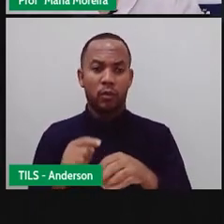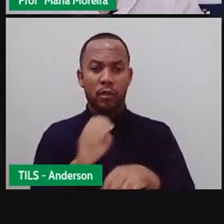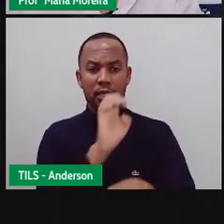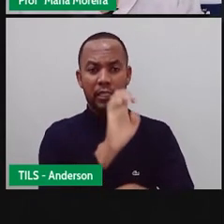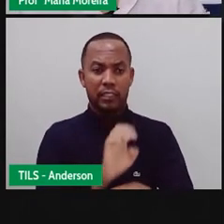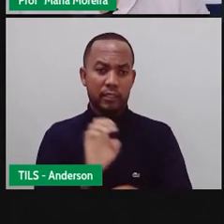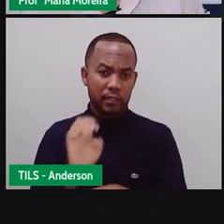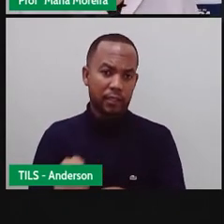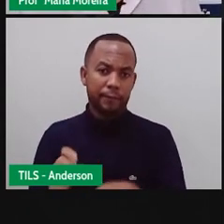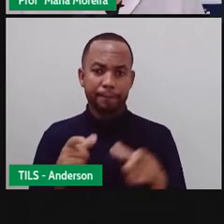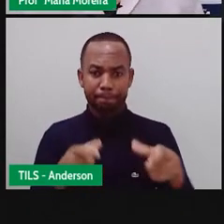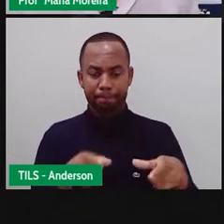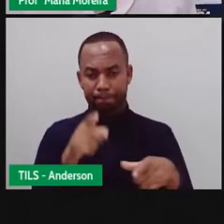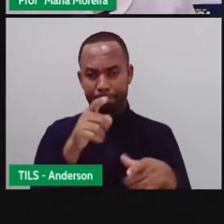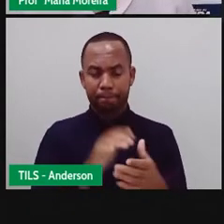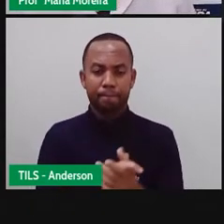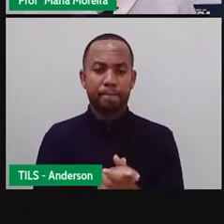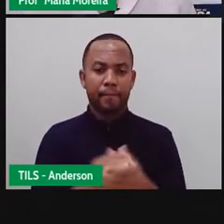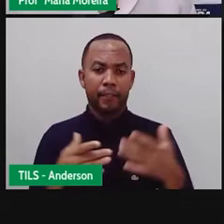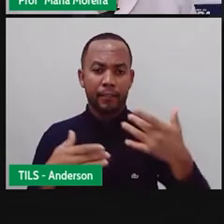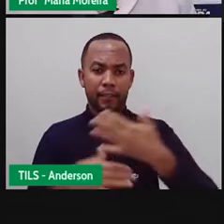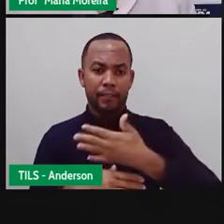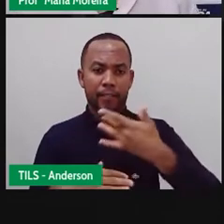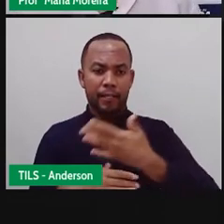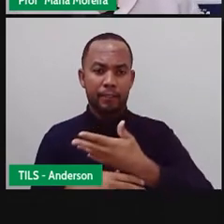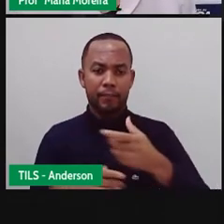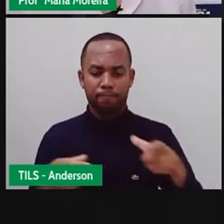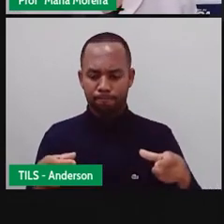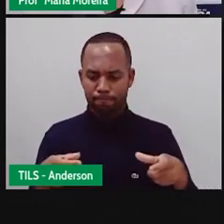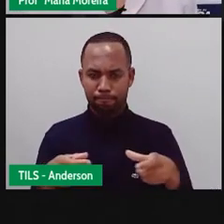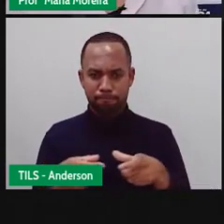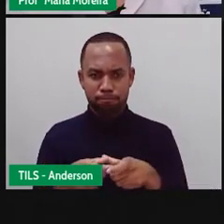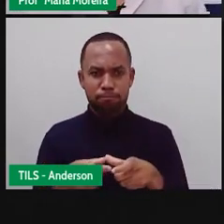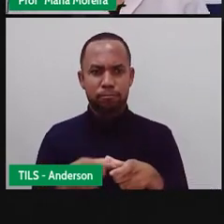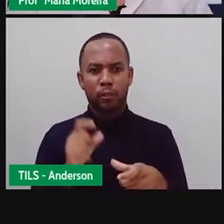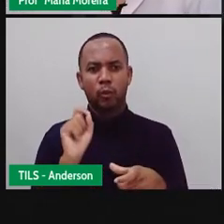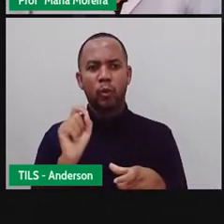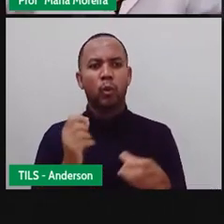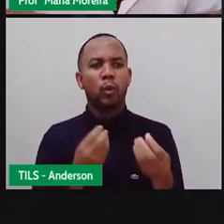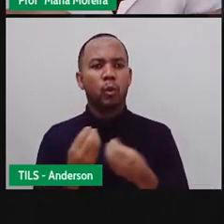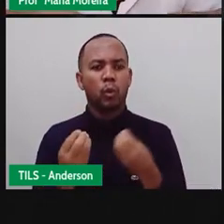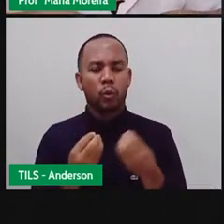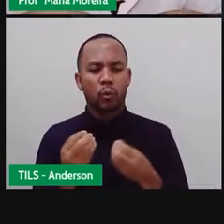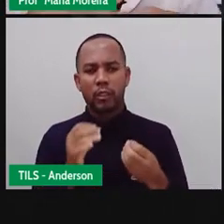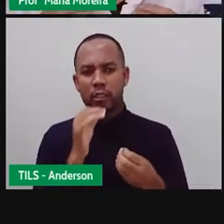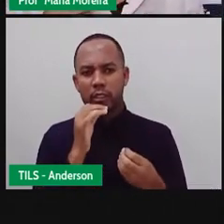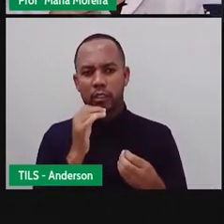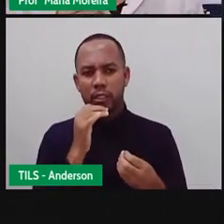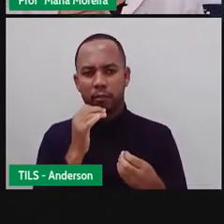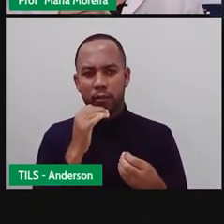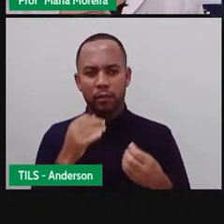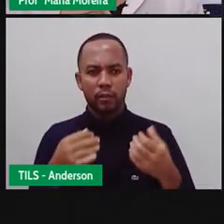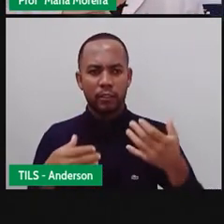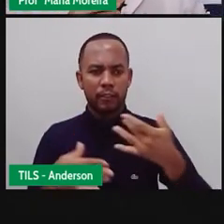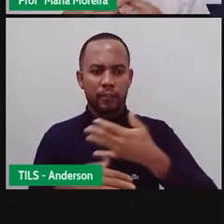tá? Bom, em cidades menores, onde a extensão territorial, ou seja, em cidades o quê?